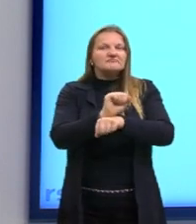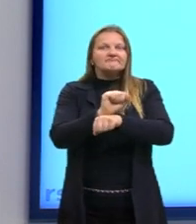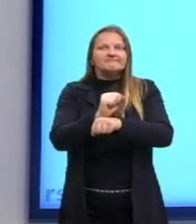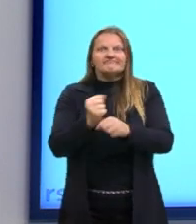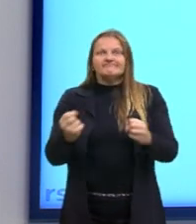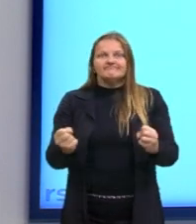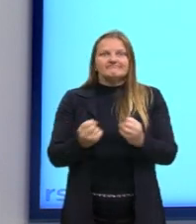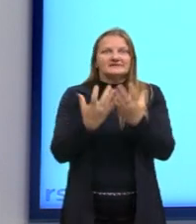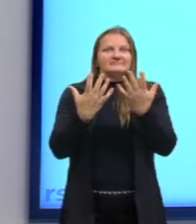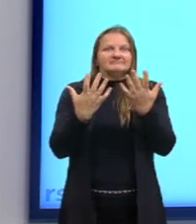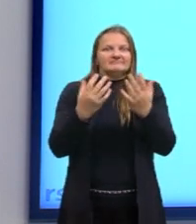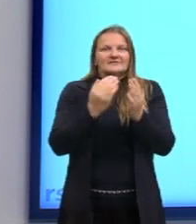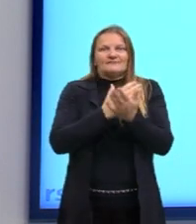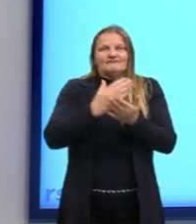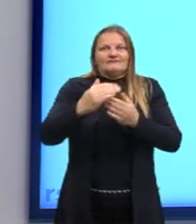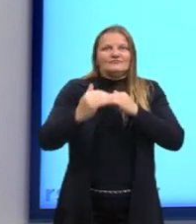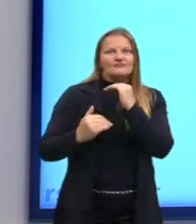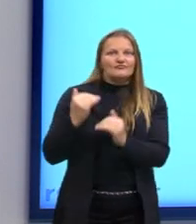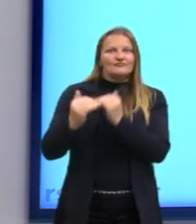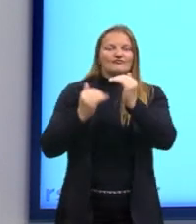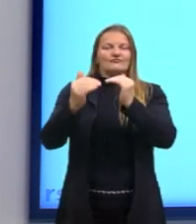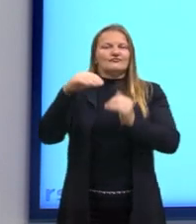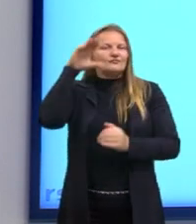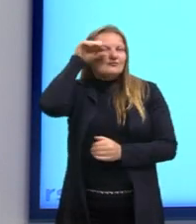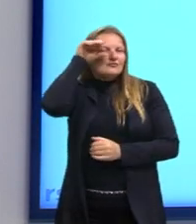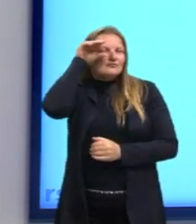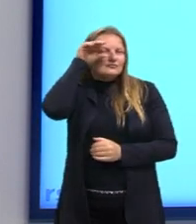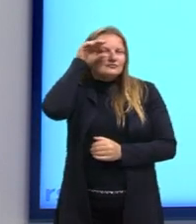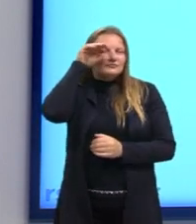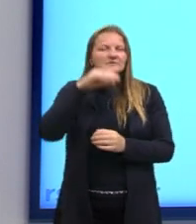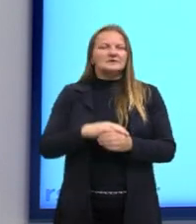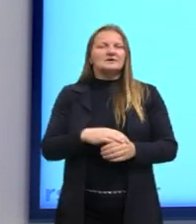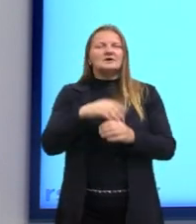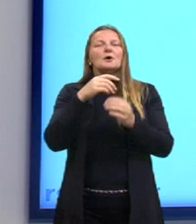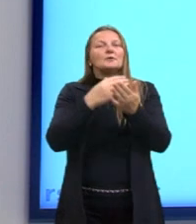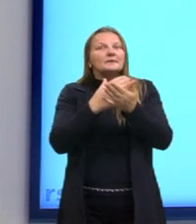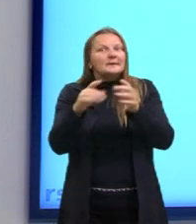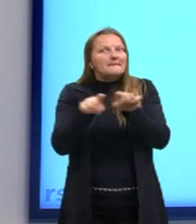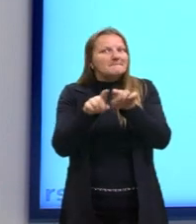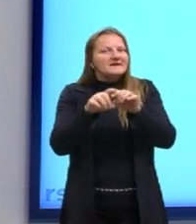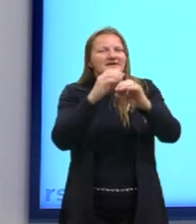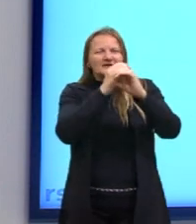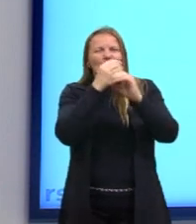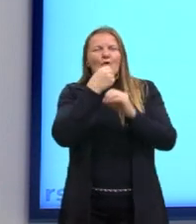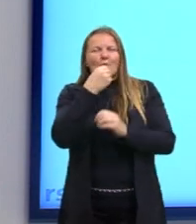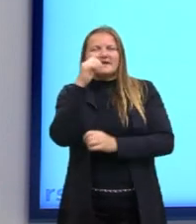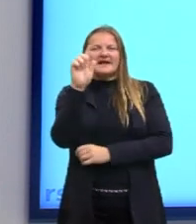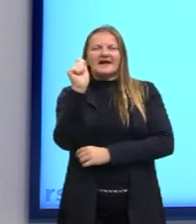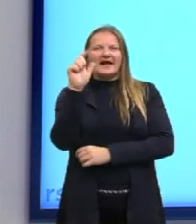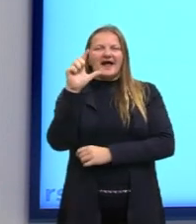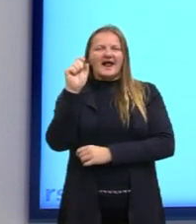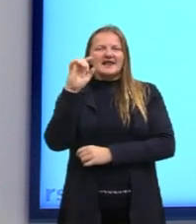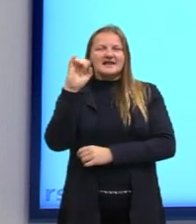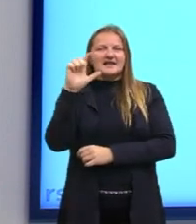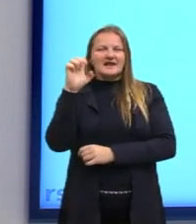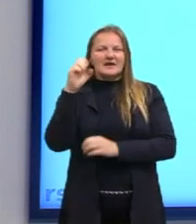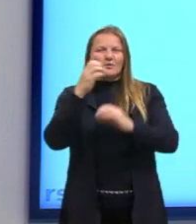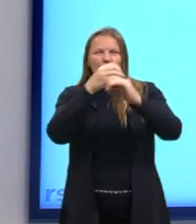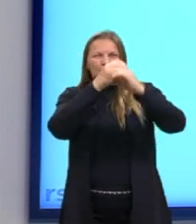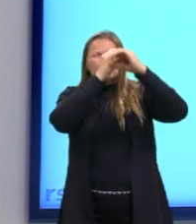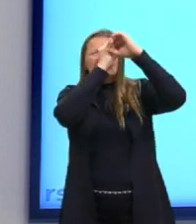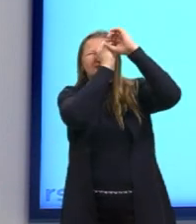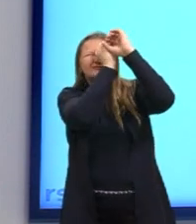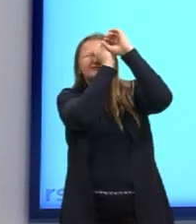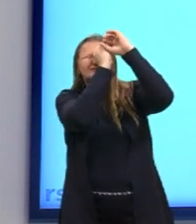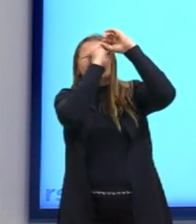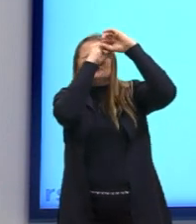Começa com as observações das lunetas lá do Galileu Galilei, ele começa a partir daí observar essas imperfeições